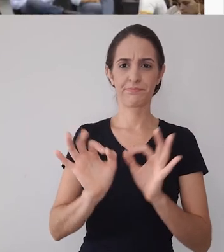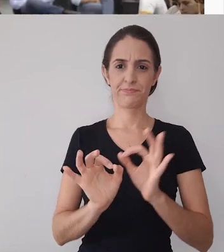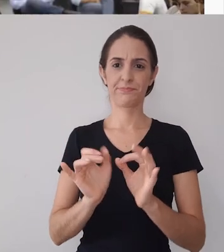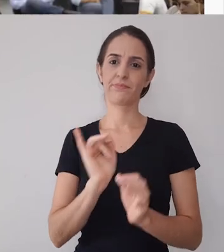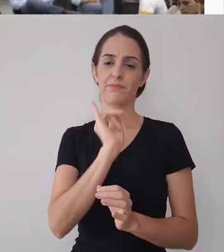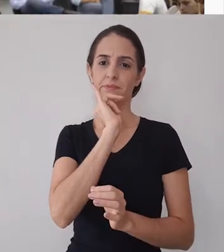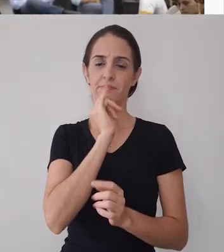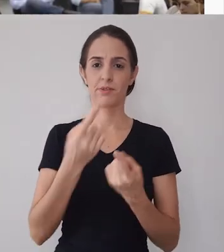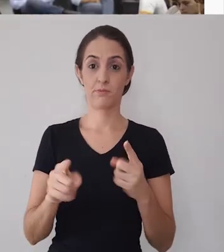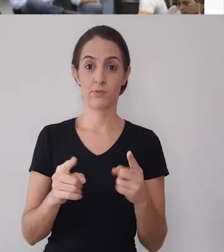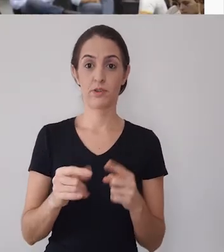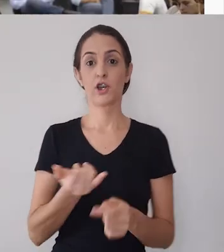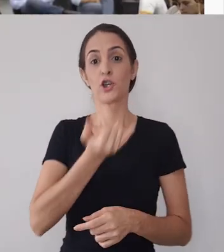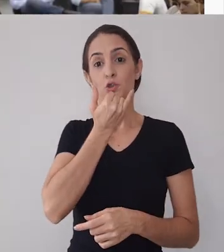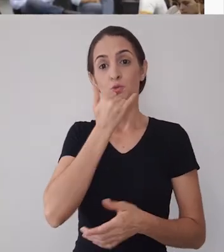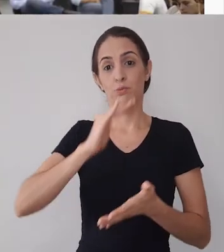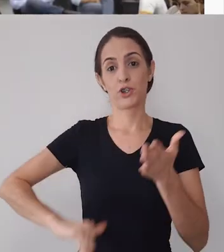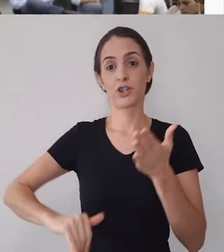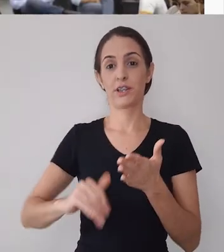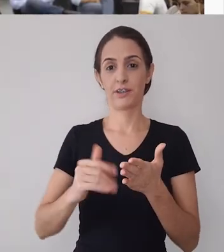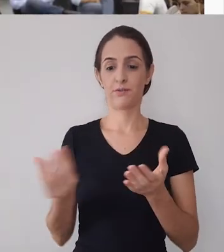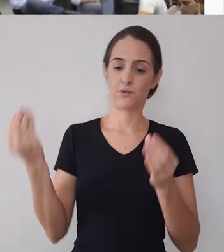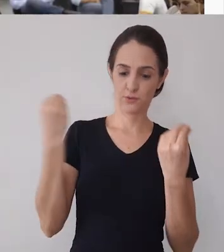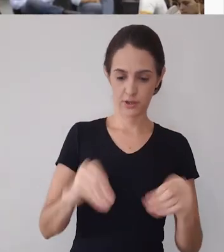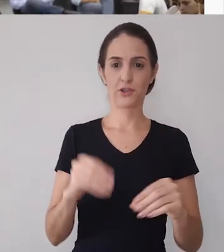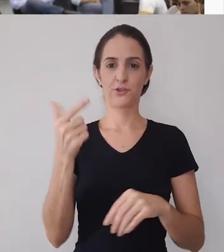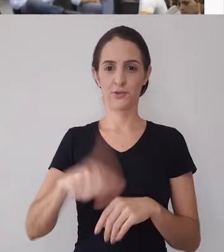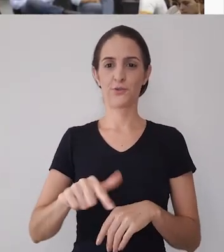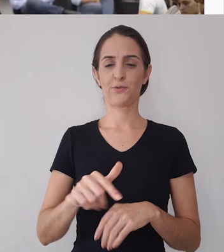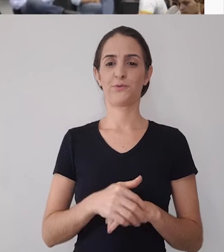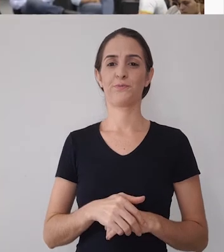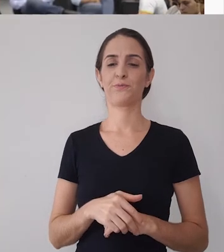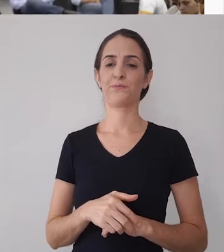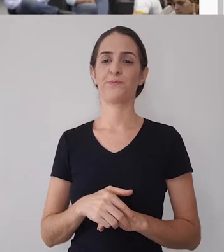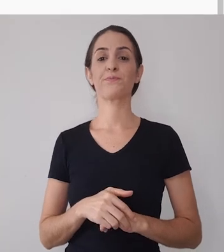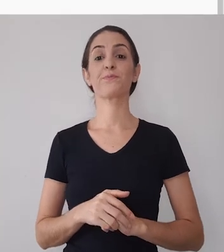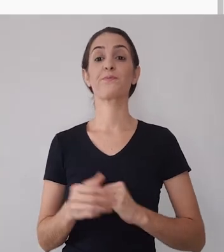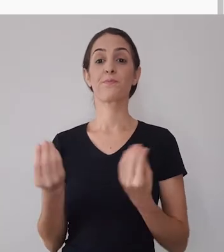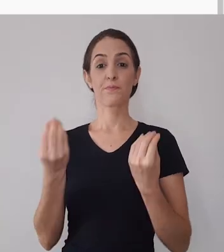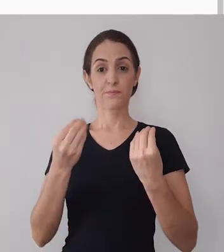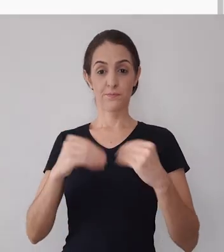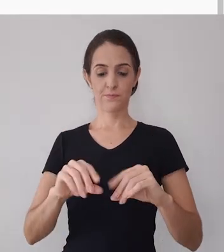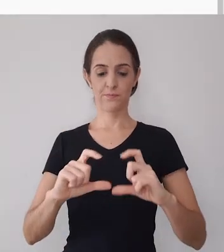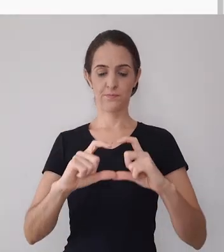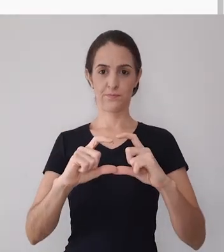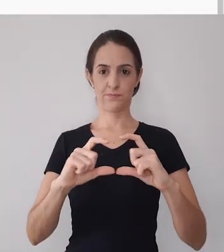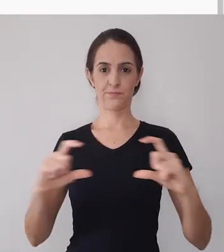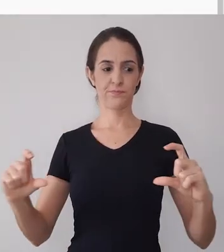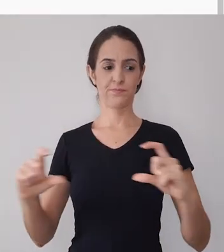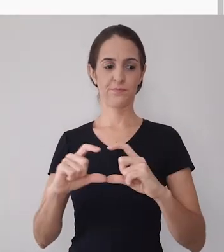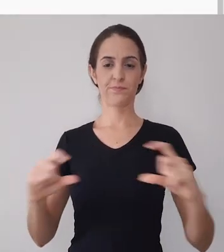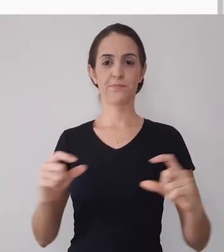ops eu removi a faixa de áudio sem querer vou colocar novamente tá então ó posso